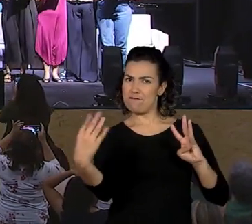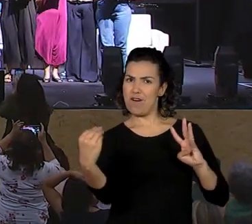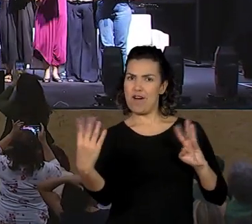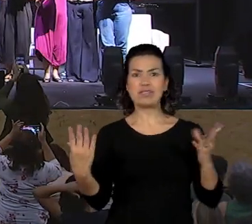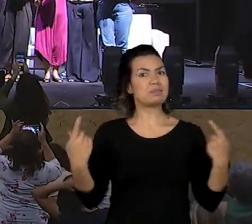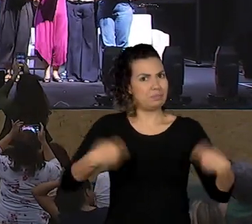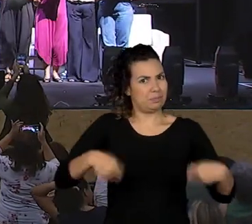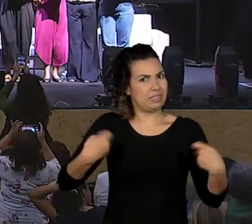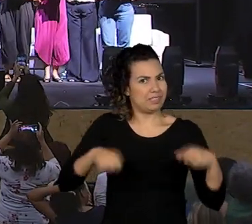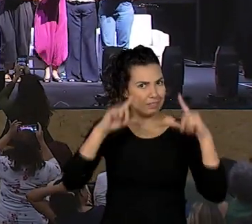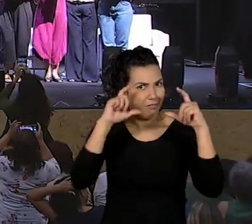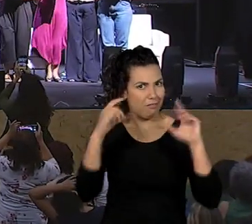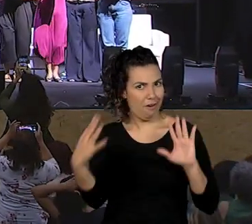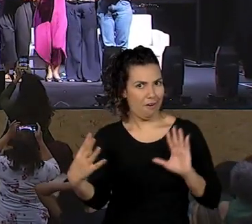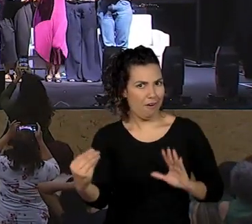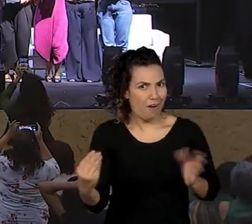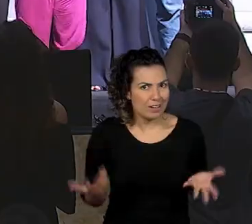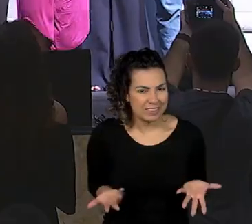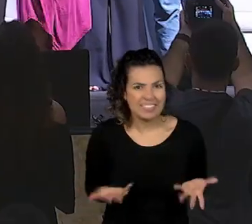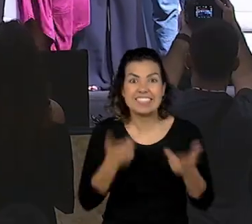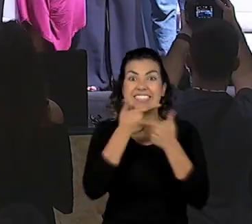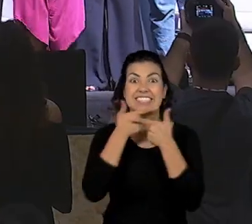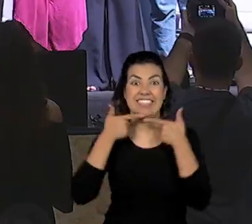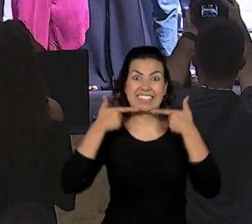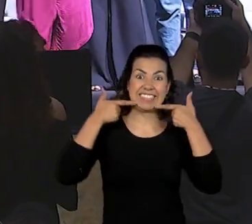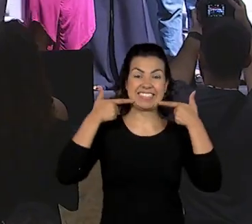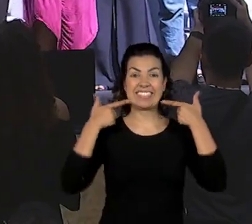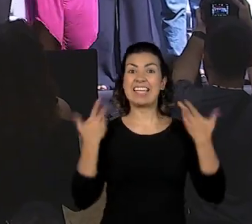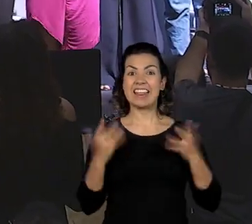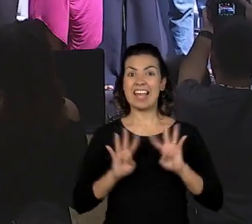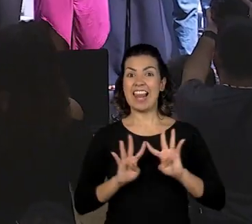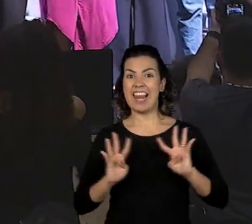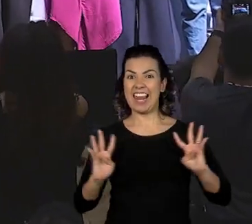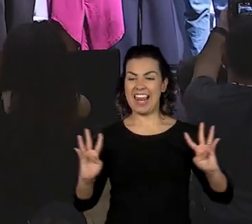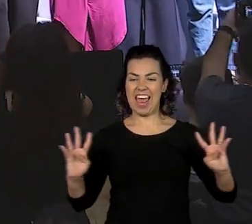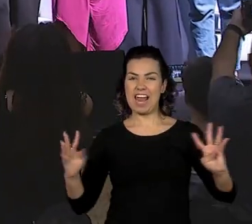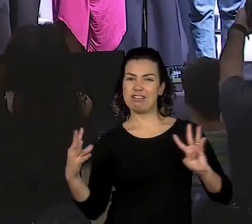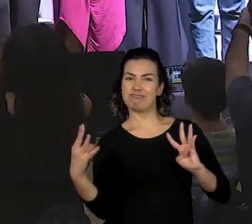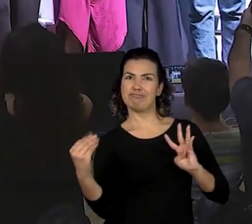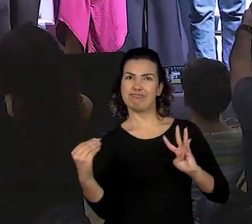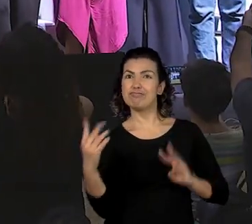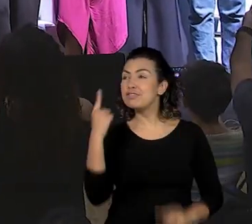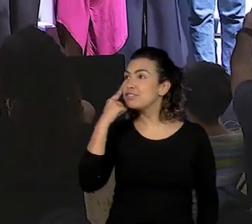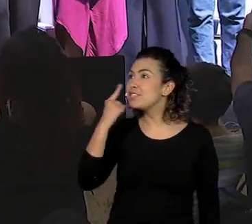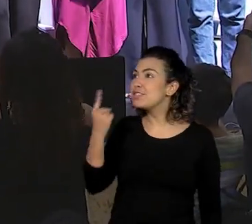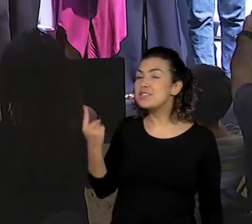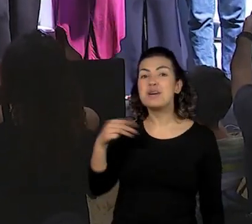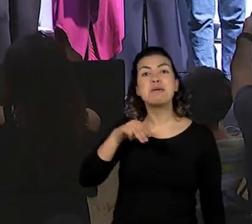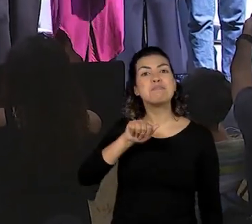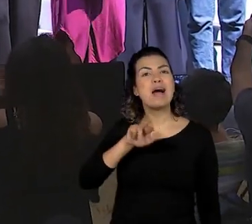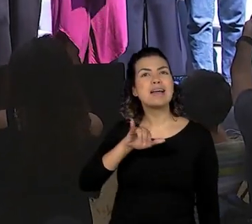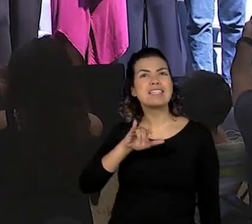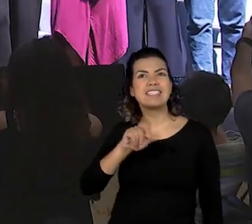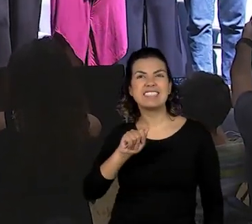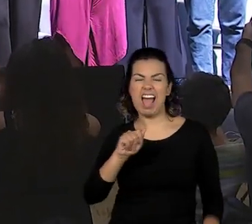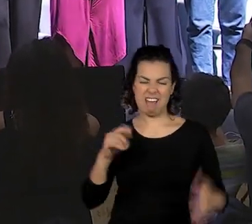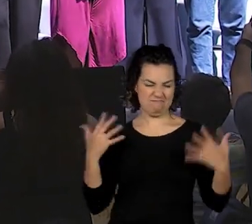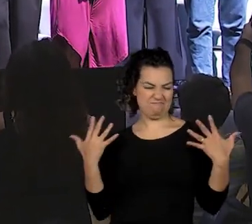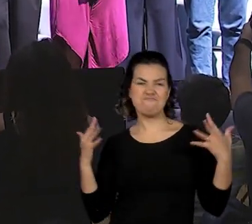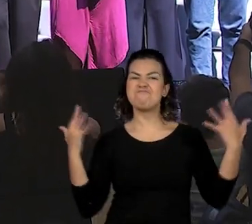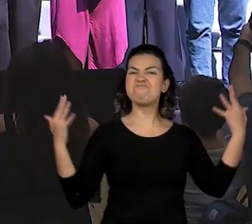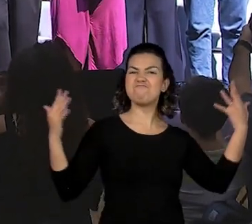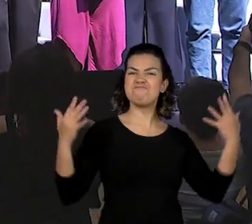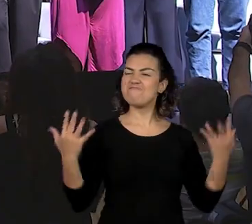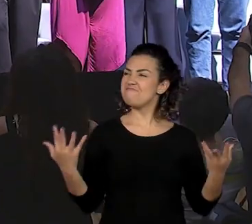a foto, né? Tem que ter foto, sorrisão. Dona Maria Paulina Neto ali, ó, radiante.